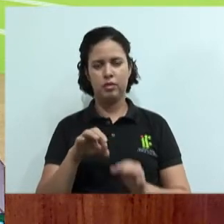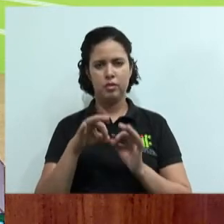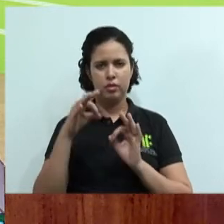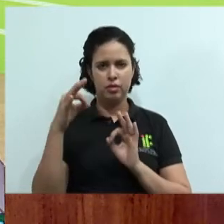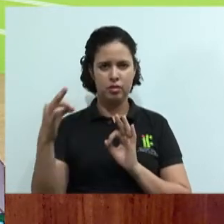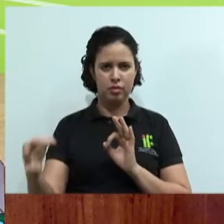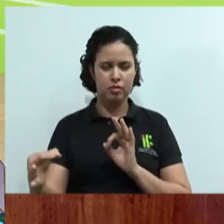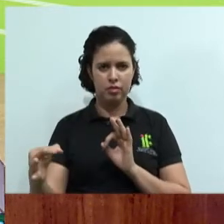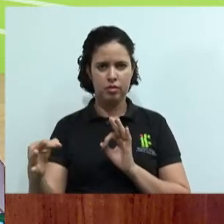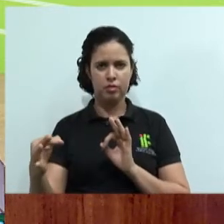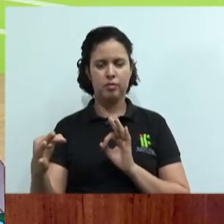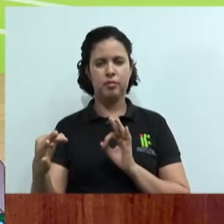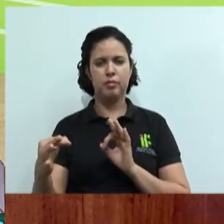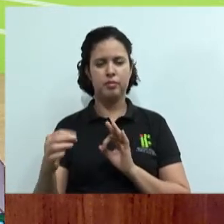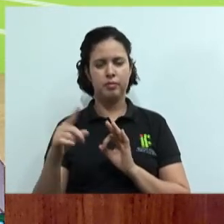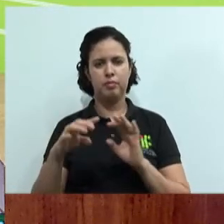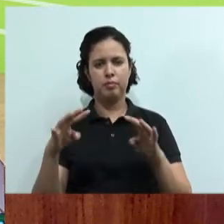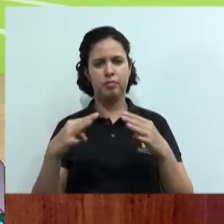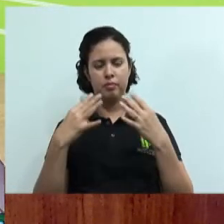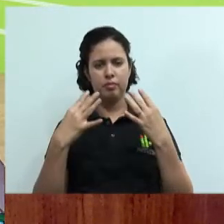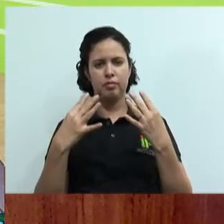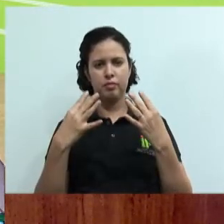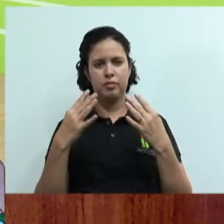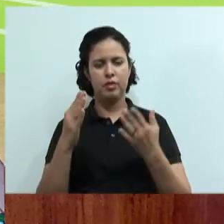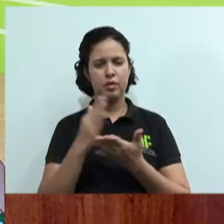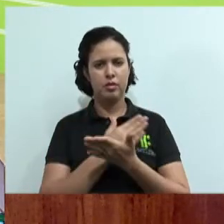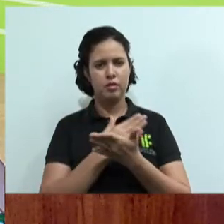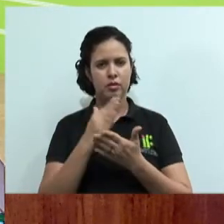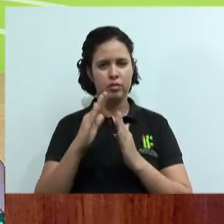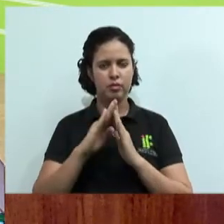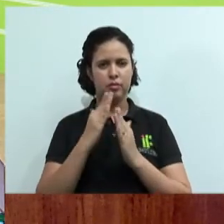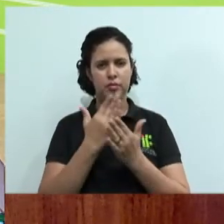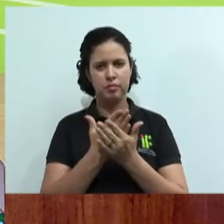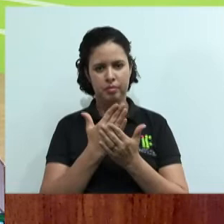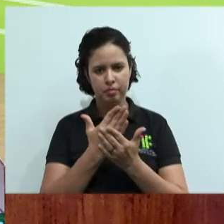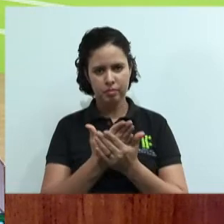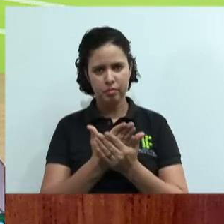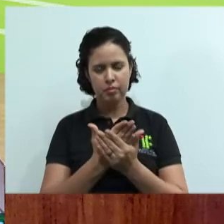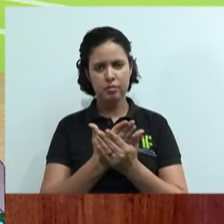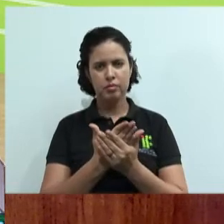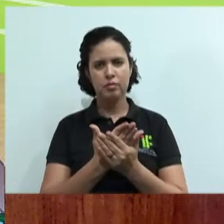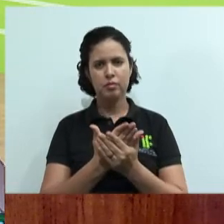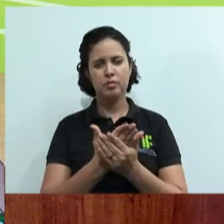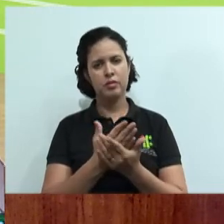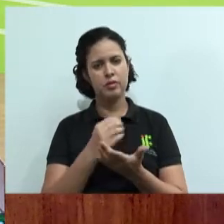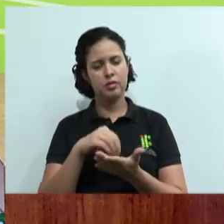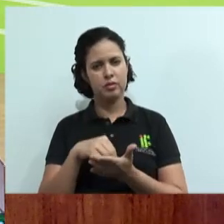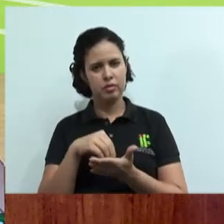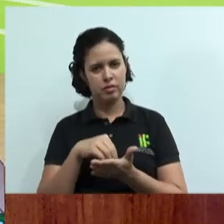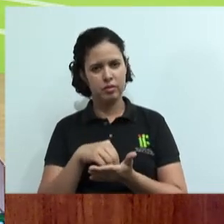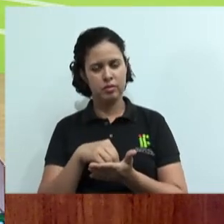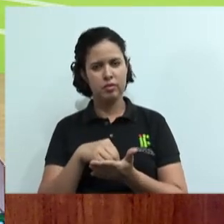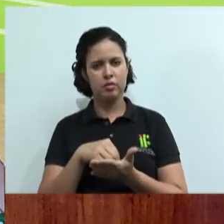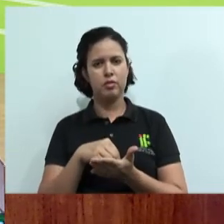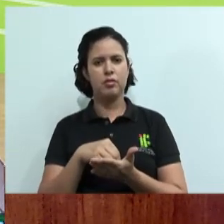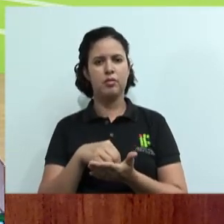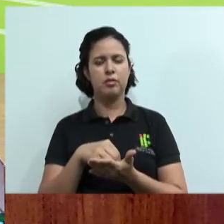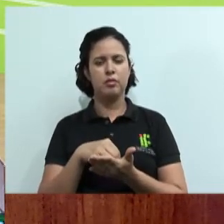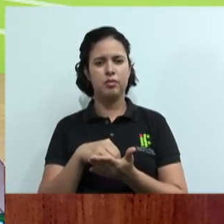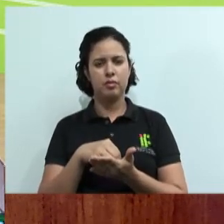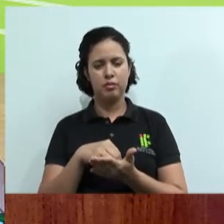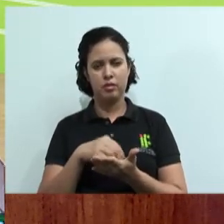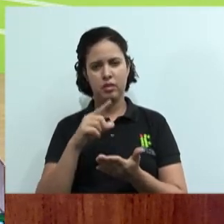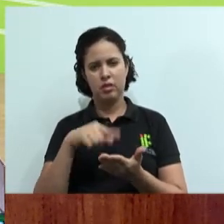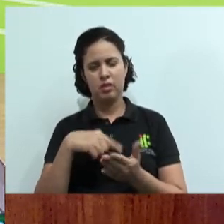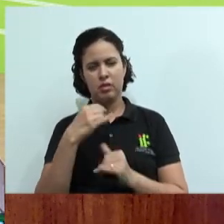todo mundo ligado nas aulas. E algumas escolas, infelizmente, a transmissão não ficou muito boa. Infelizmente, o sinal, às vezes, dá